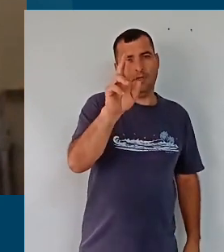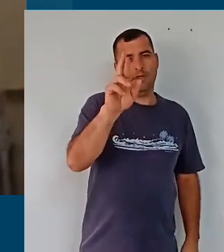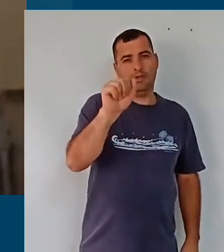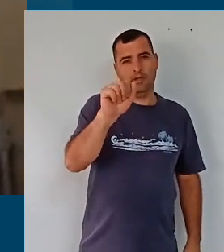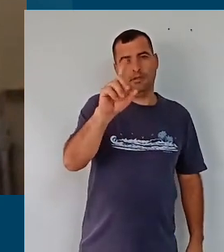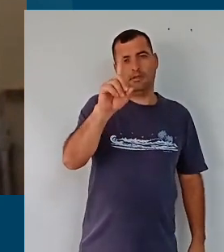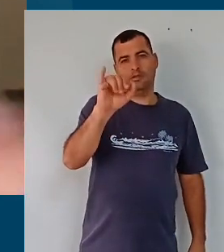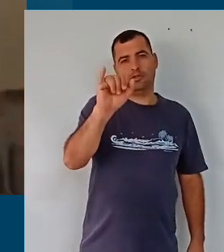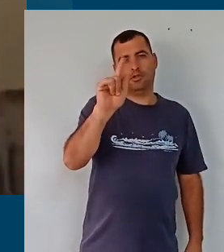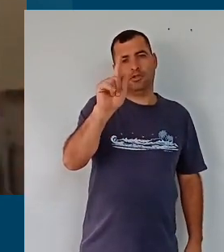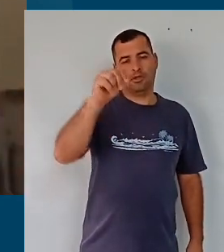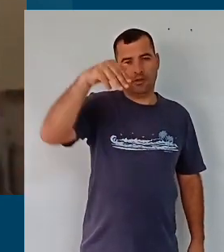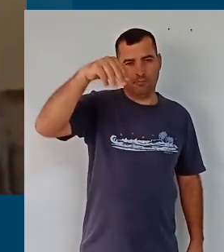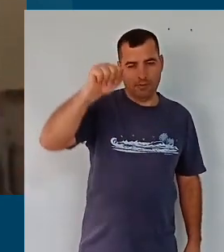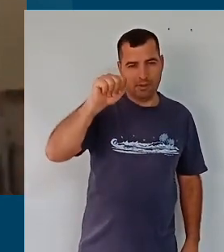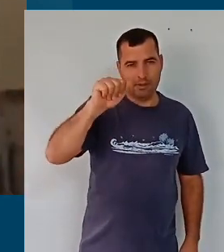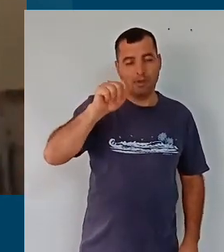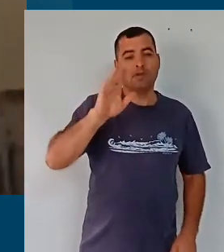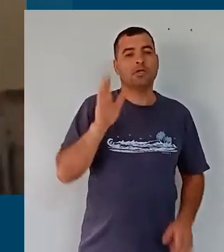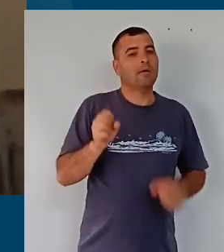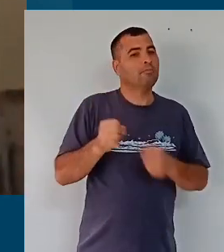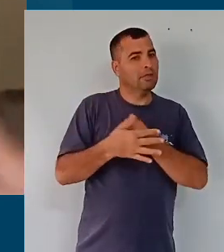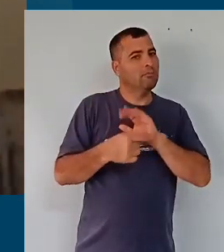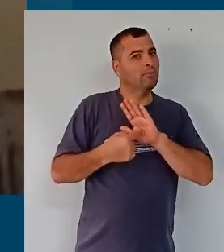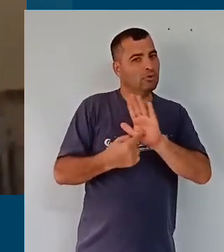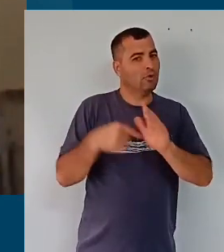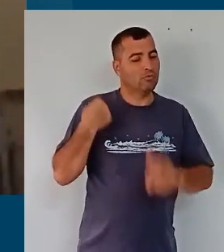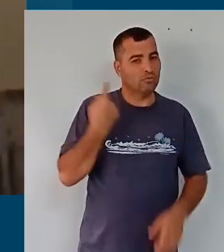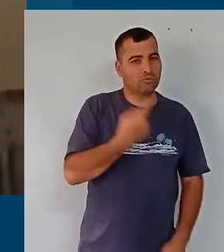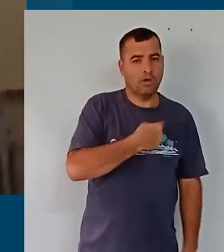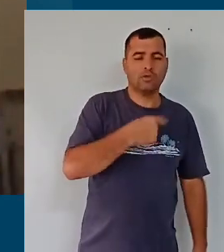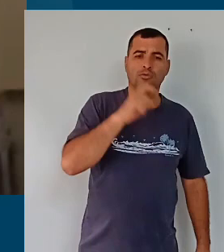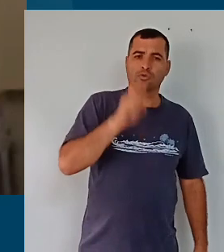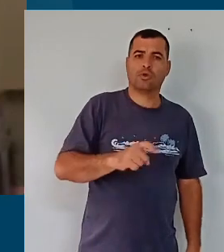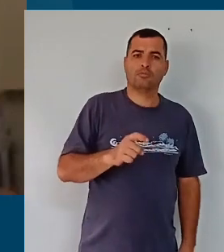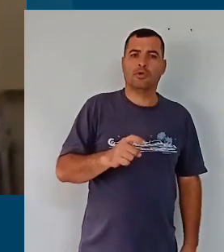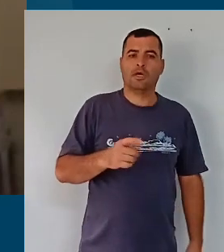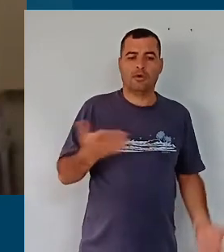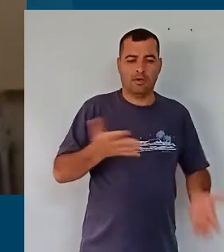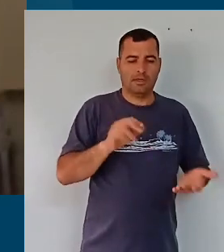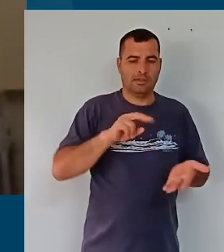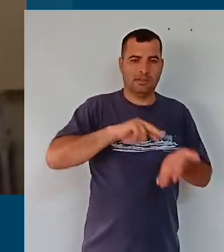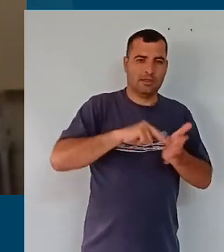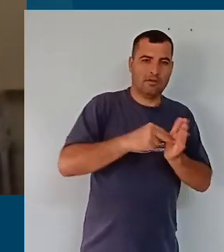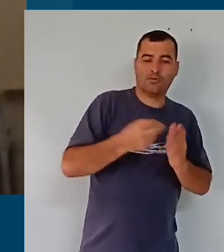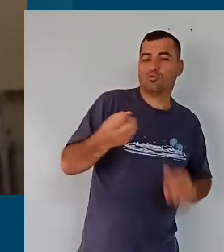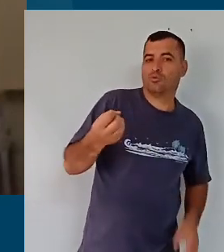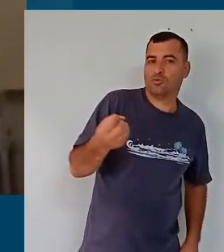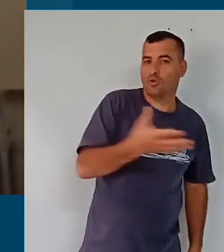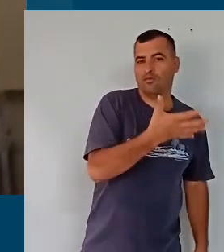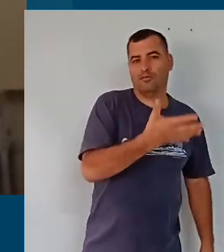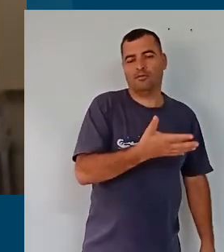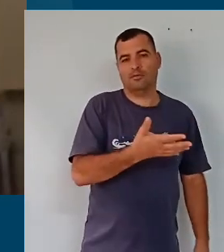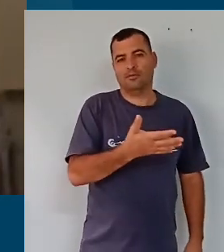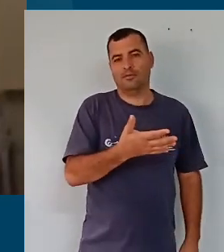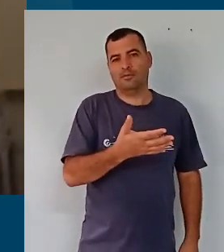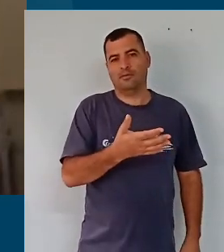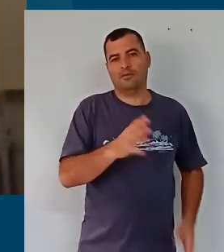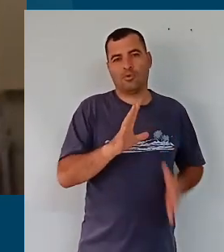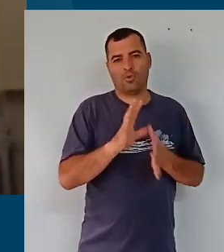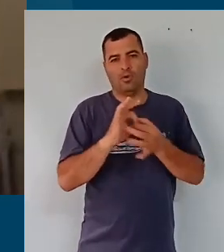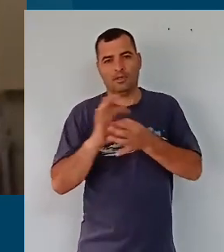mudou, a pandemia nos mostrou isso, e quem nós somos nesse processo de ressignificação, nesse processo de